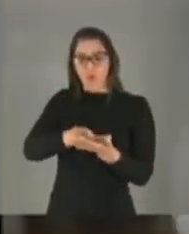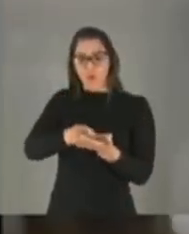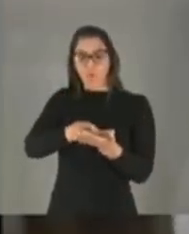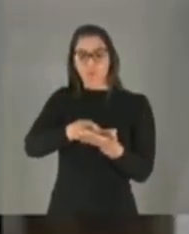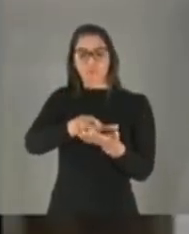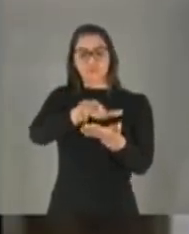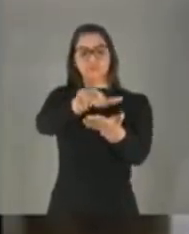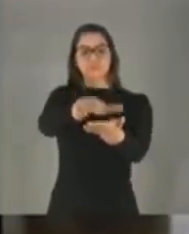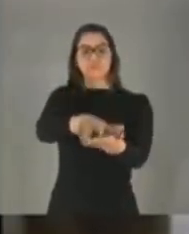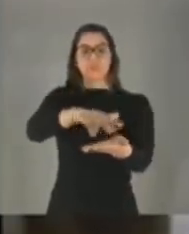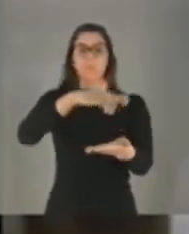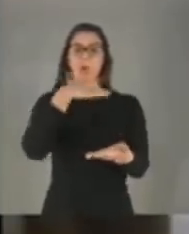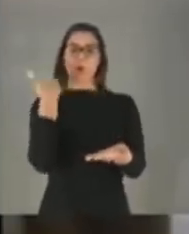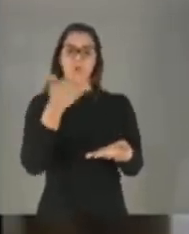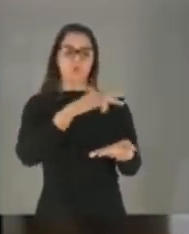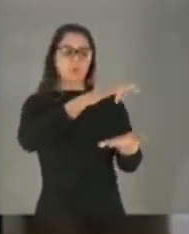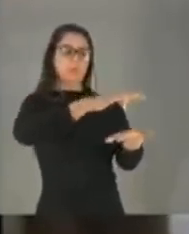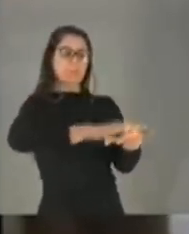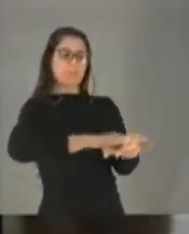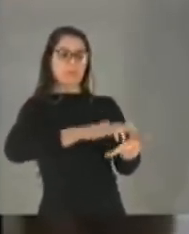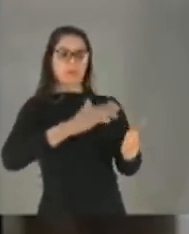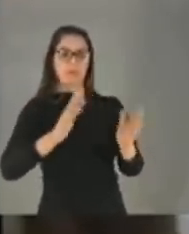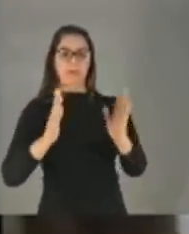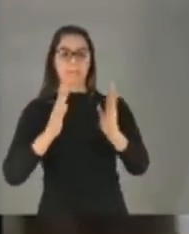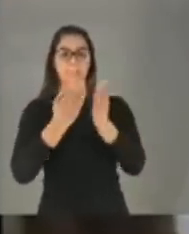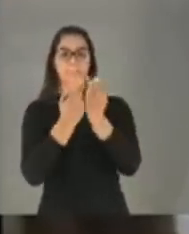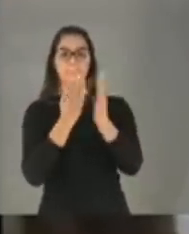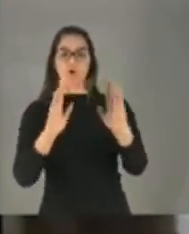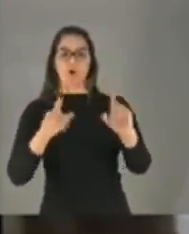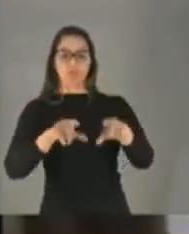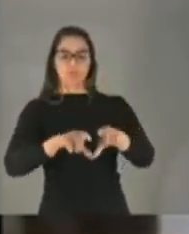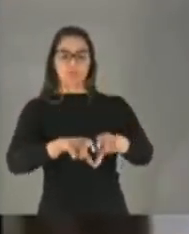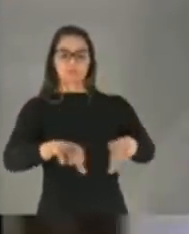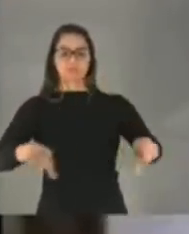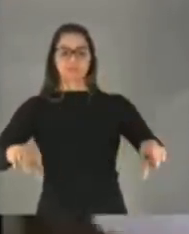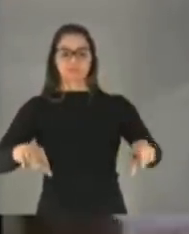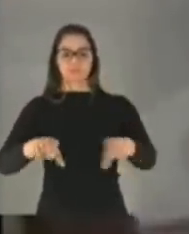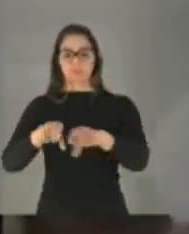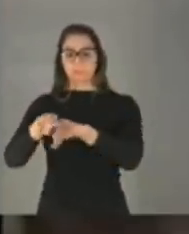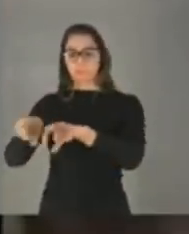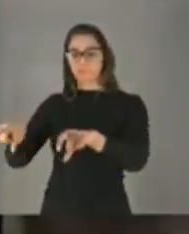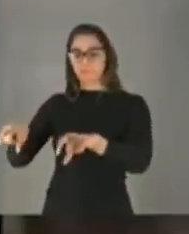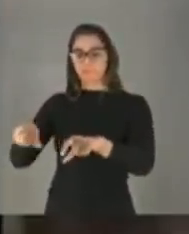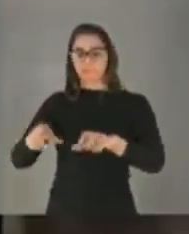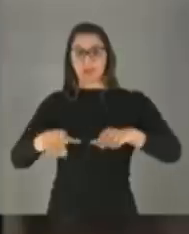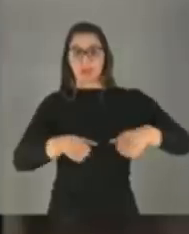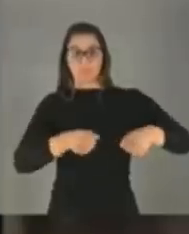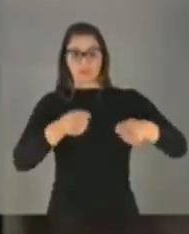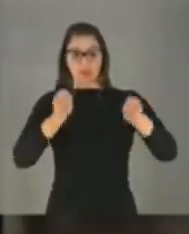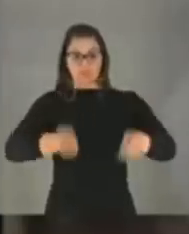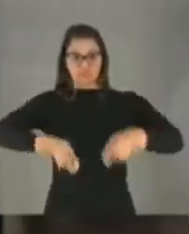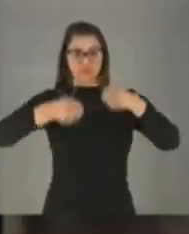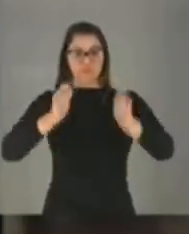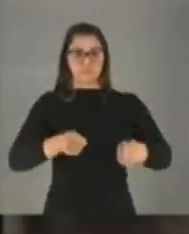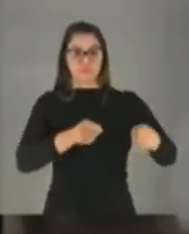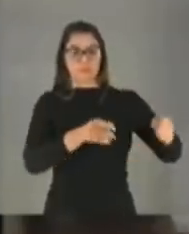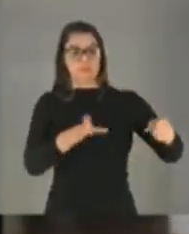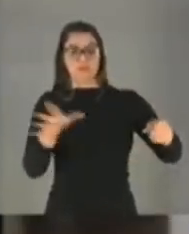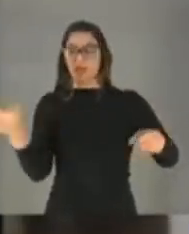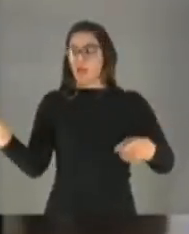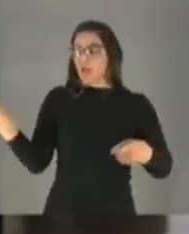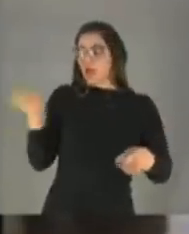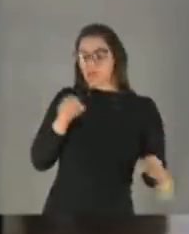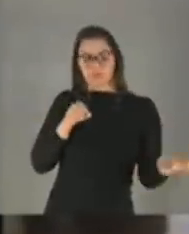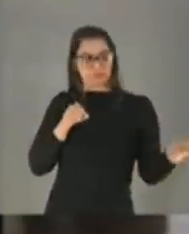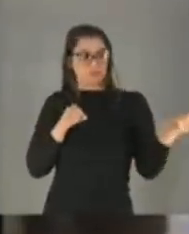na porta, na calçada. E aí passava uma carroça que ia levando